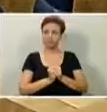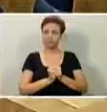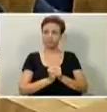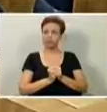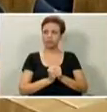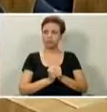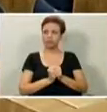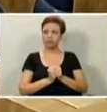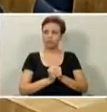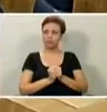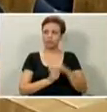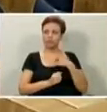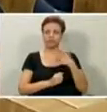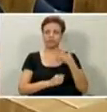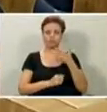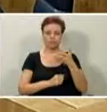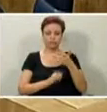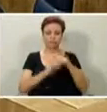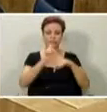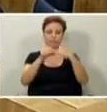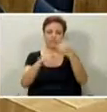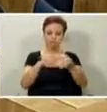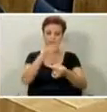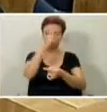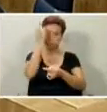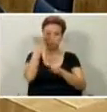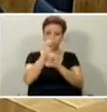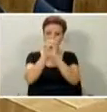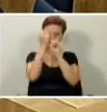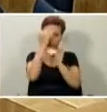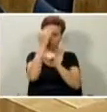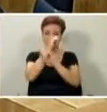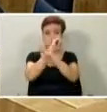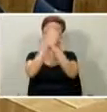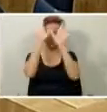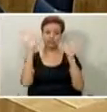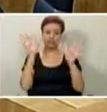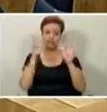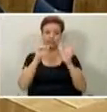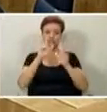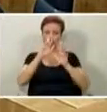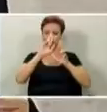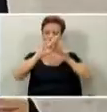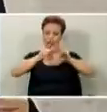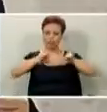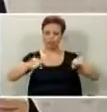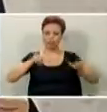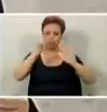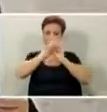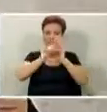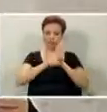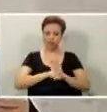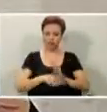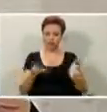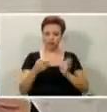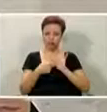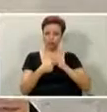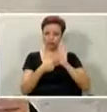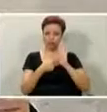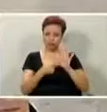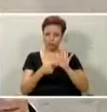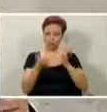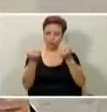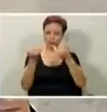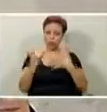o quê com o senhor? Gostaria, depois, que alguém me esclarecesse várias das indagações que eu estou fazendo aqui, até para me votar um pouco